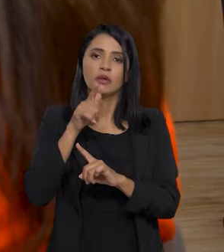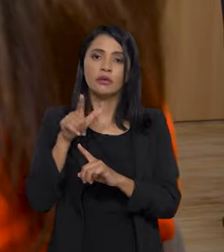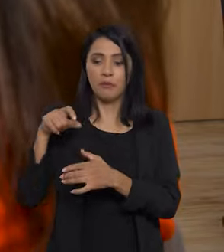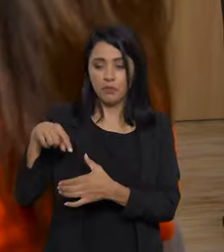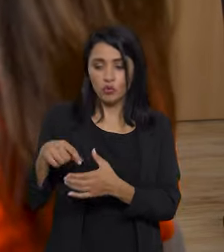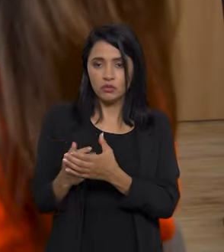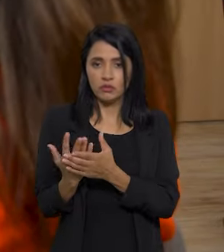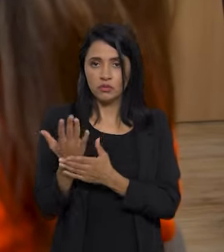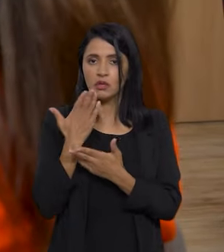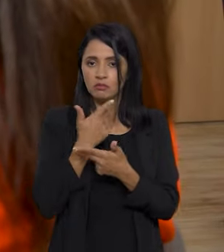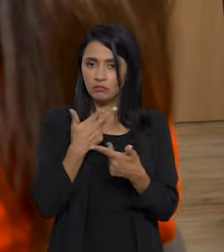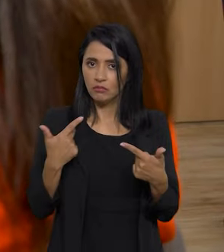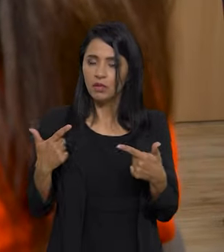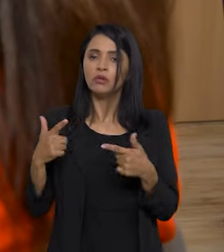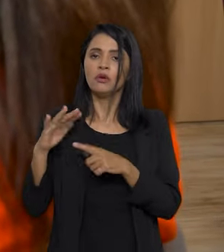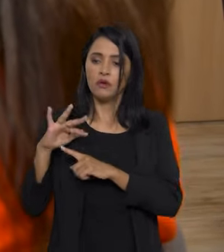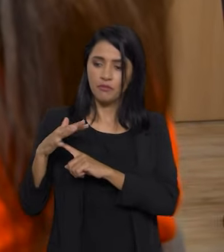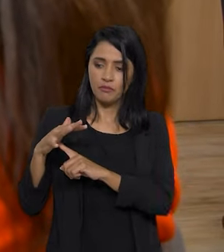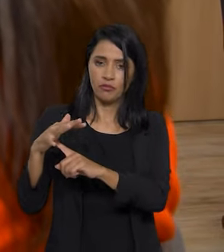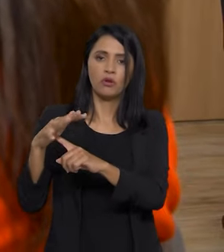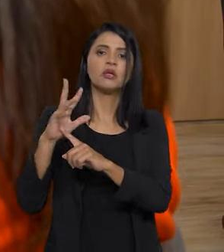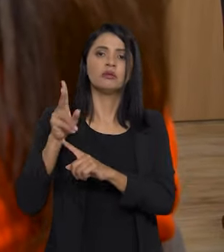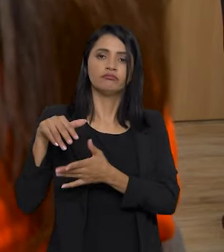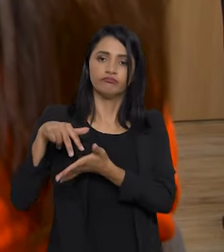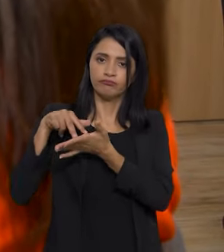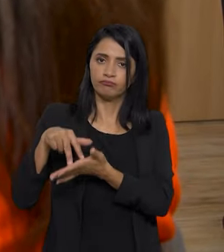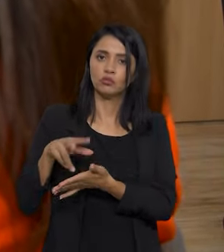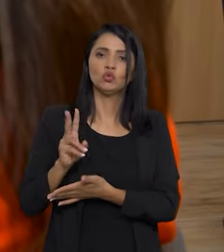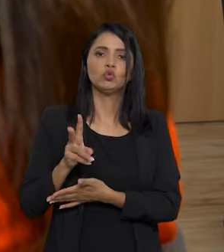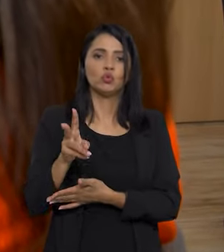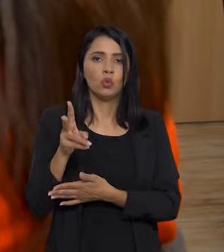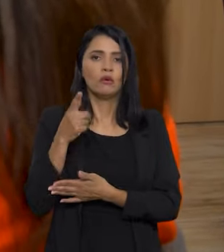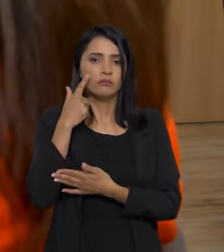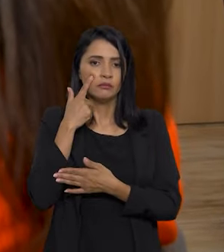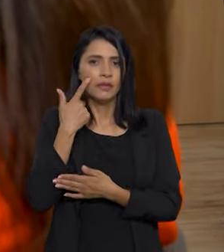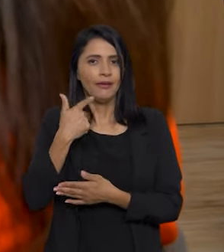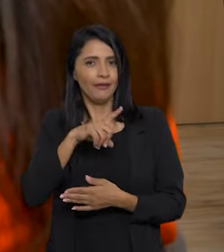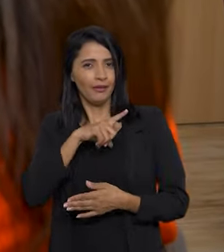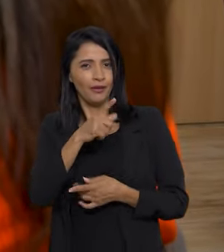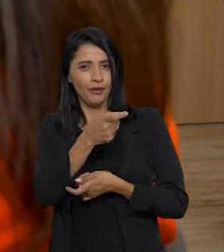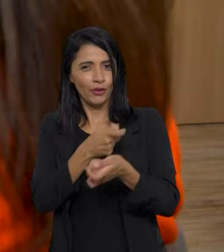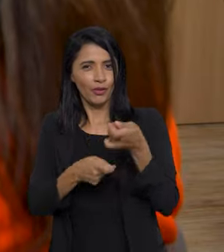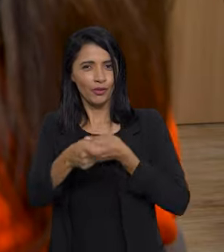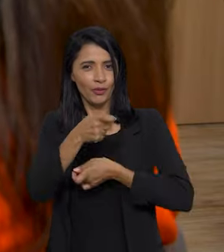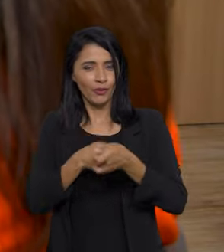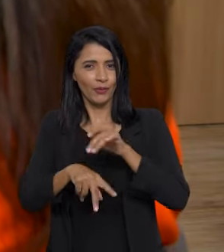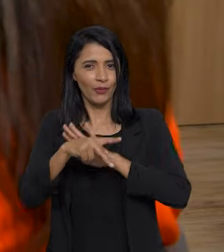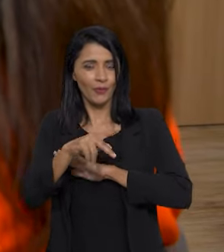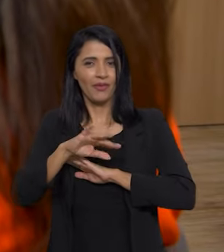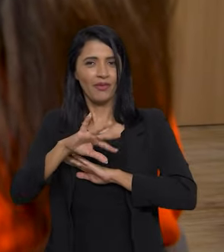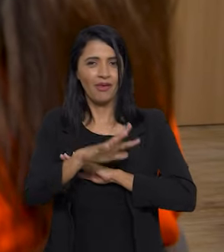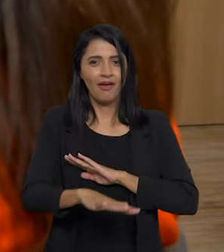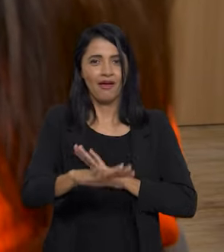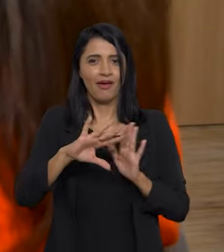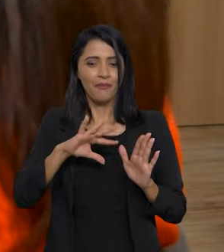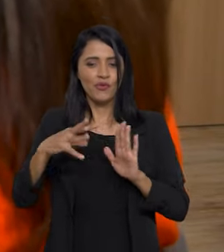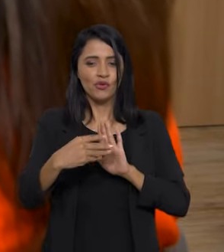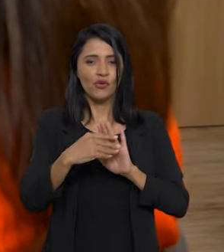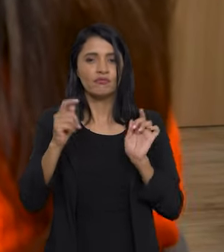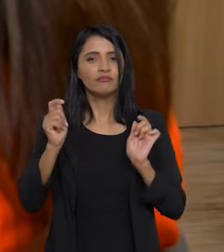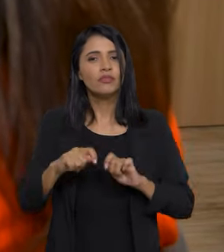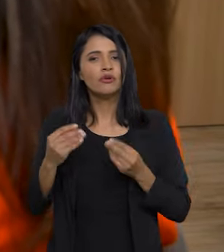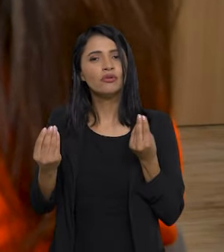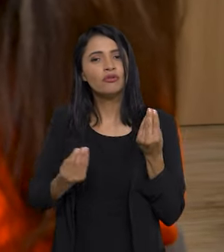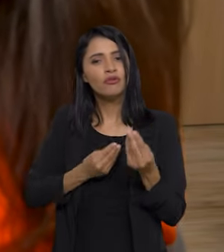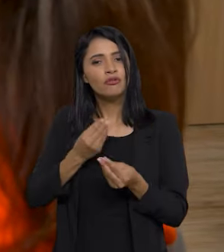alimentos e florestas produtivas. E assim ter uma economia na Amazônia